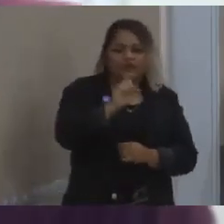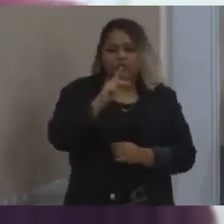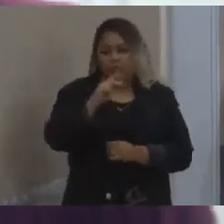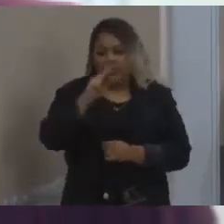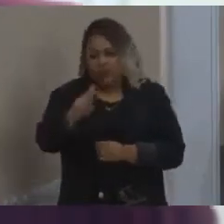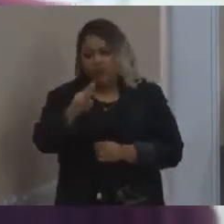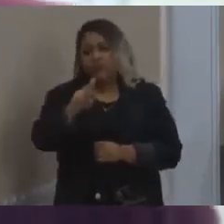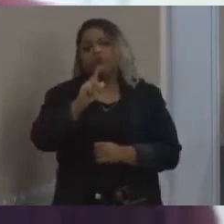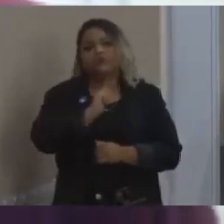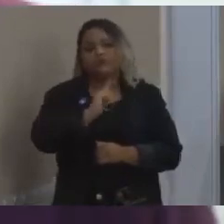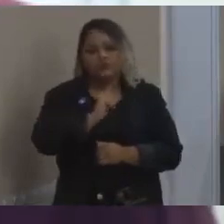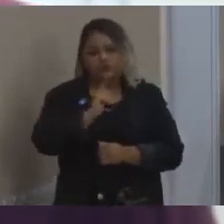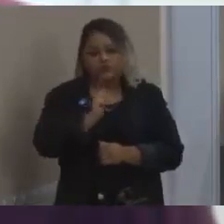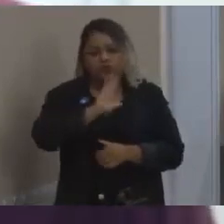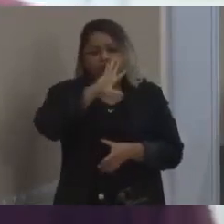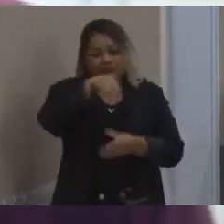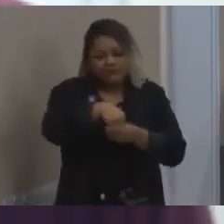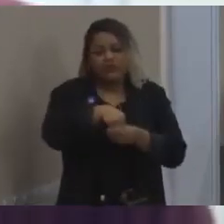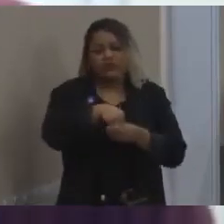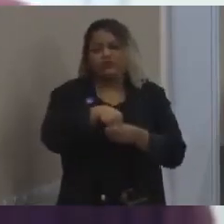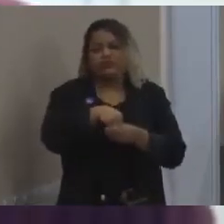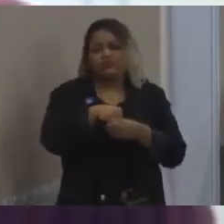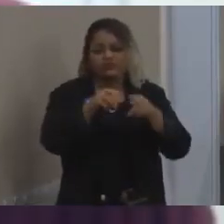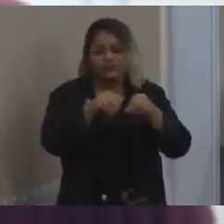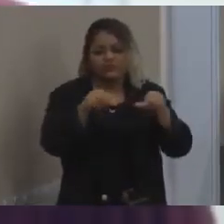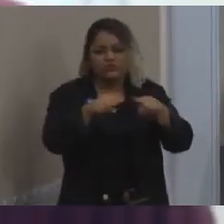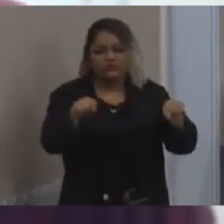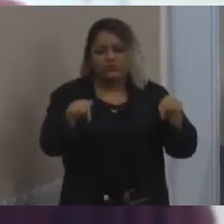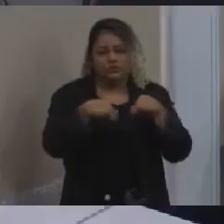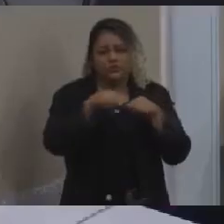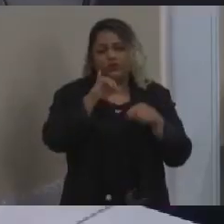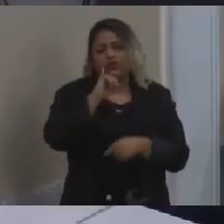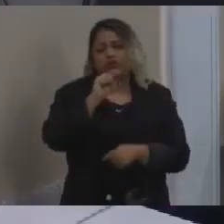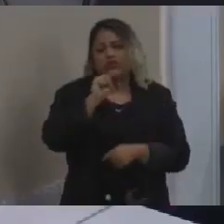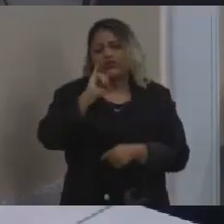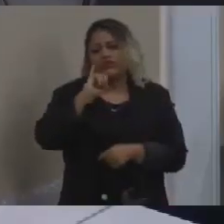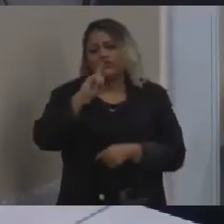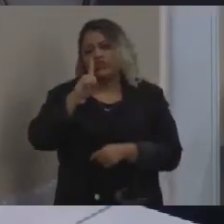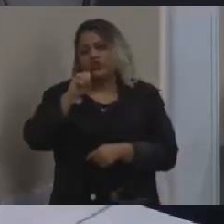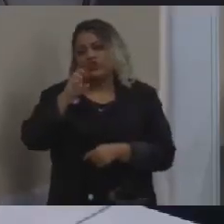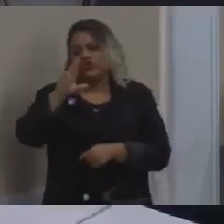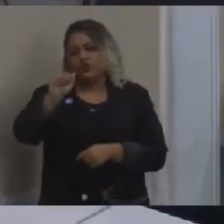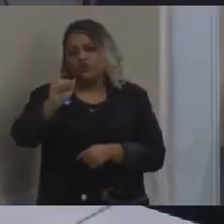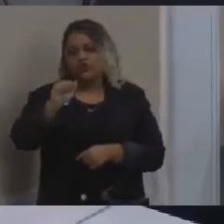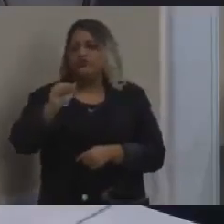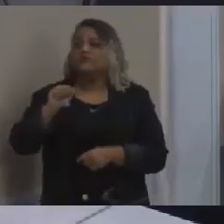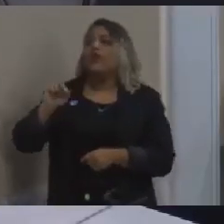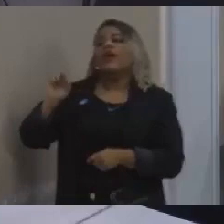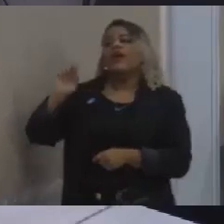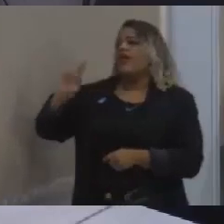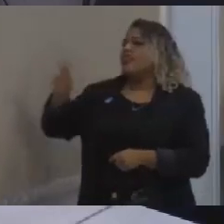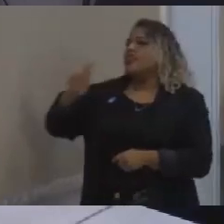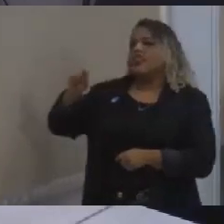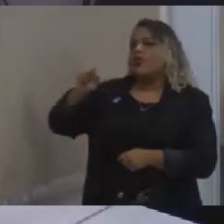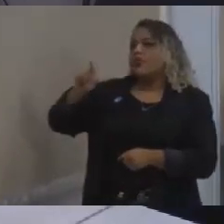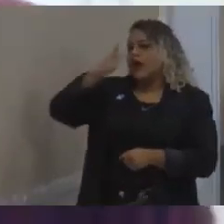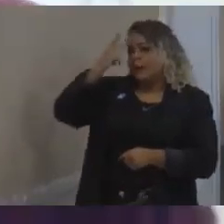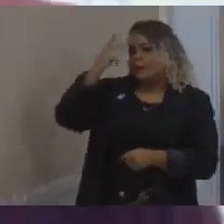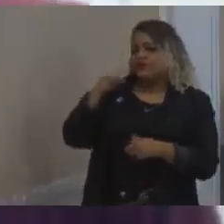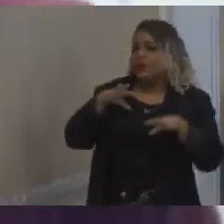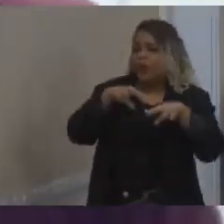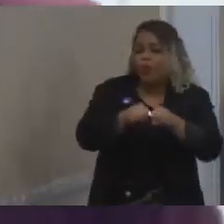dentro do território dos idóricos. Não, mas a pergunta não é em cima das pessoas que já estão lá ocupando e que já estão lá.